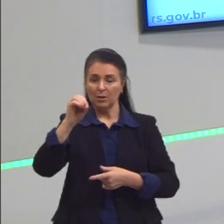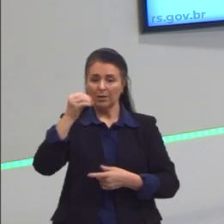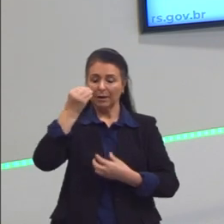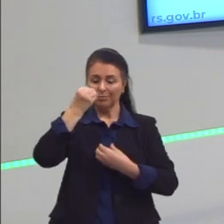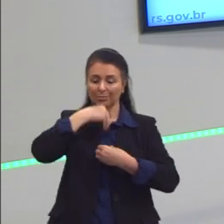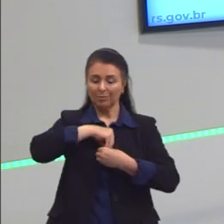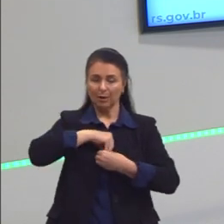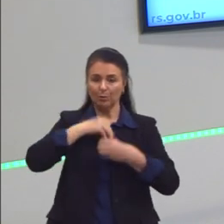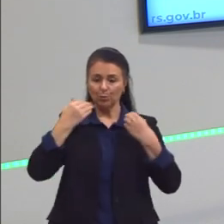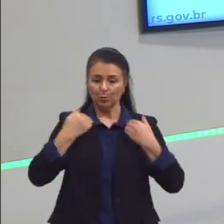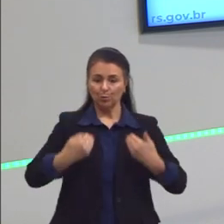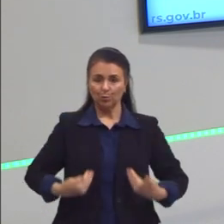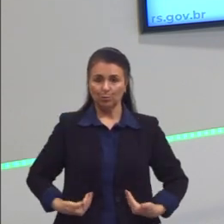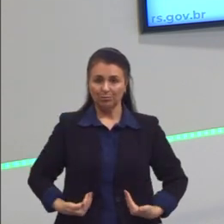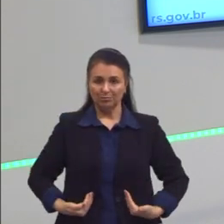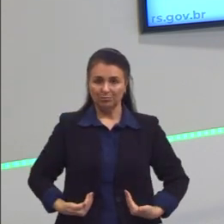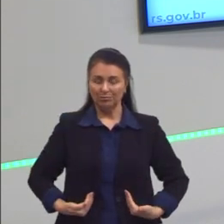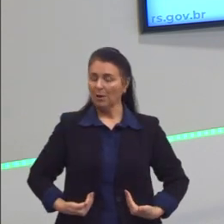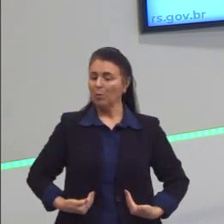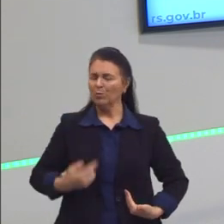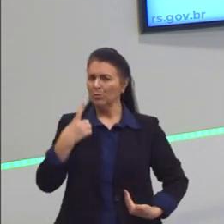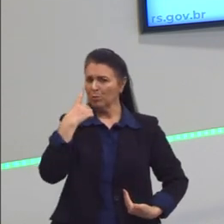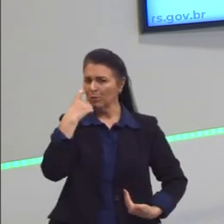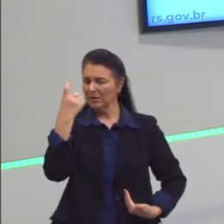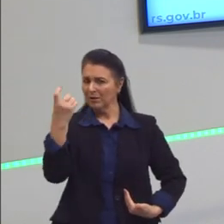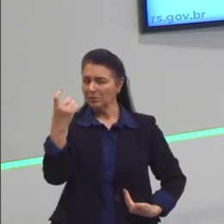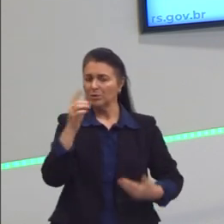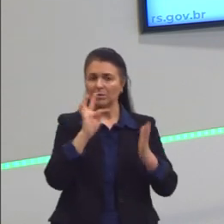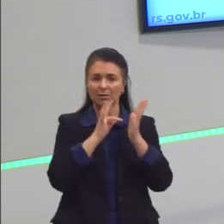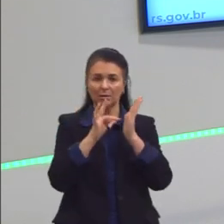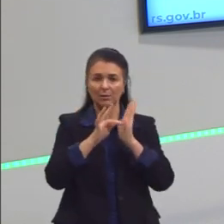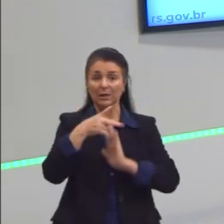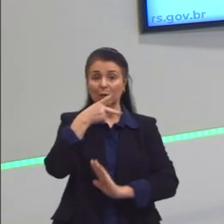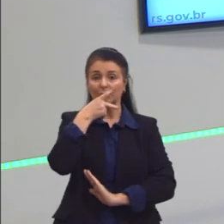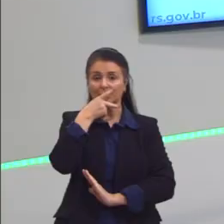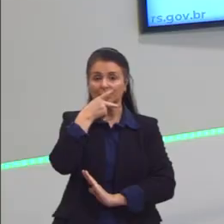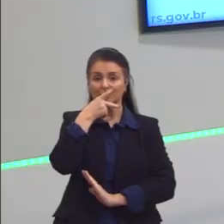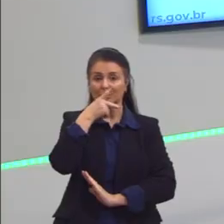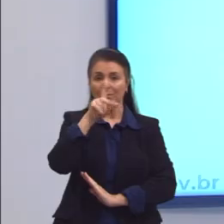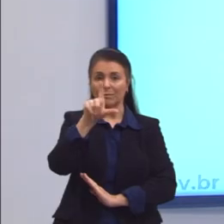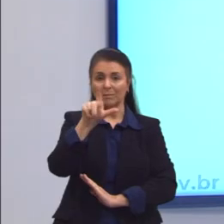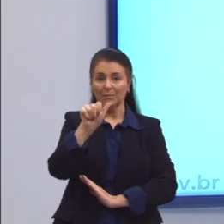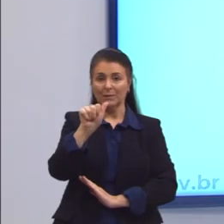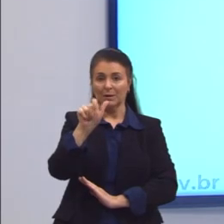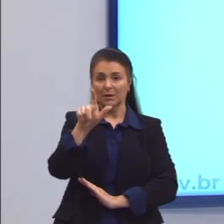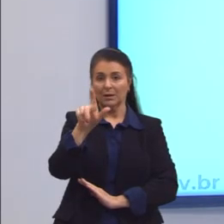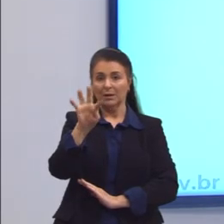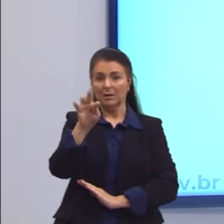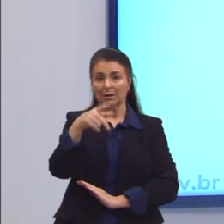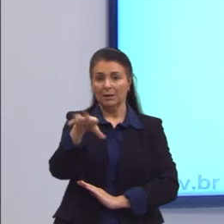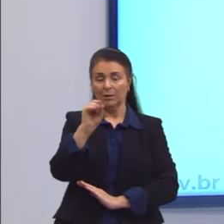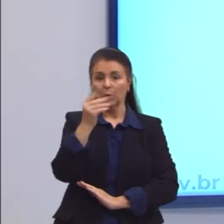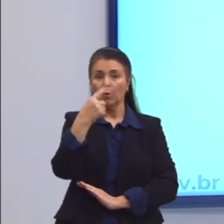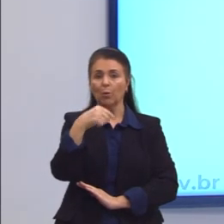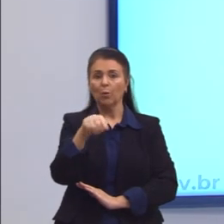corpórea, e, portanto, não é interessante dentro da teoria platônica. Outro camarada que vai falar também sobre a